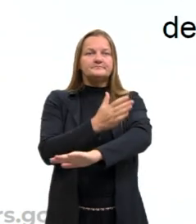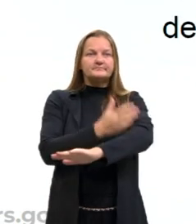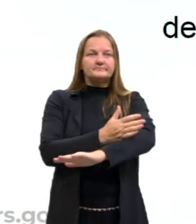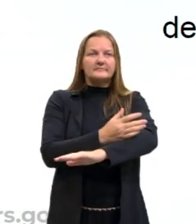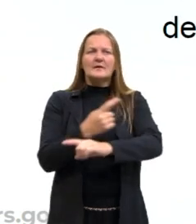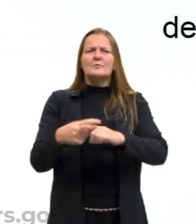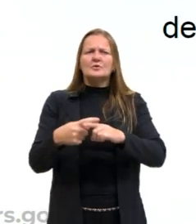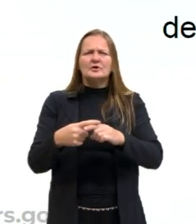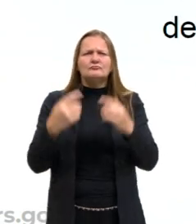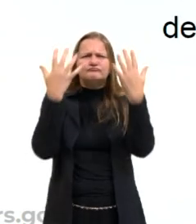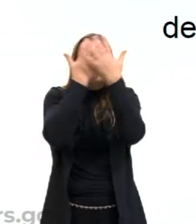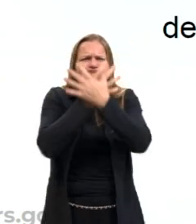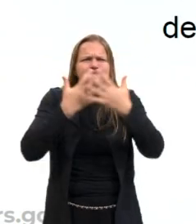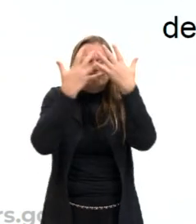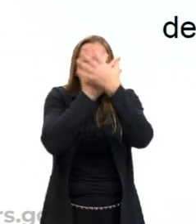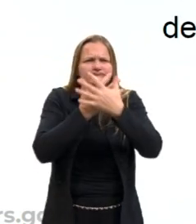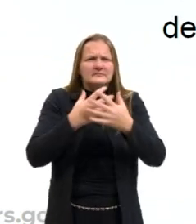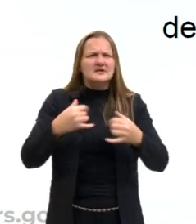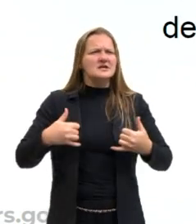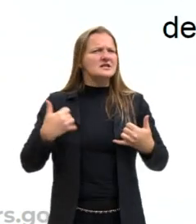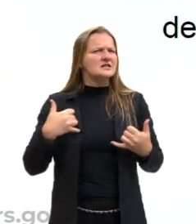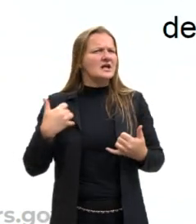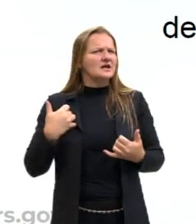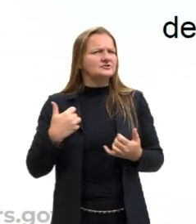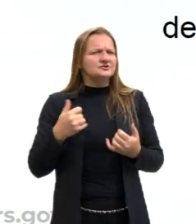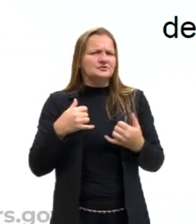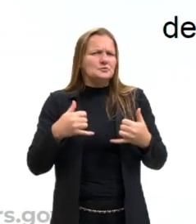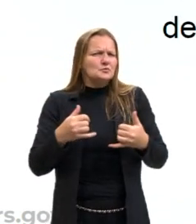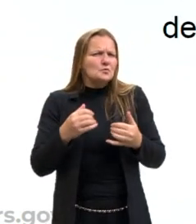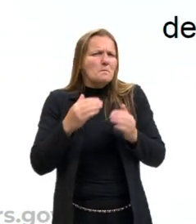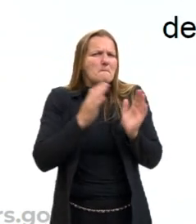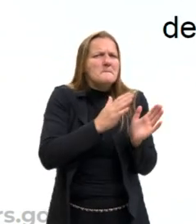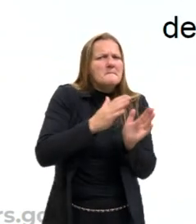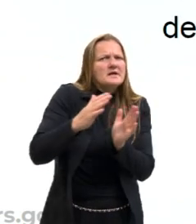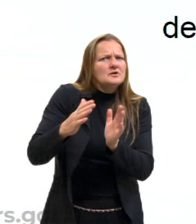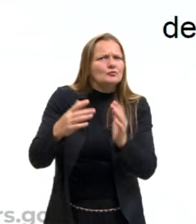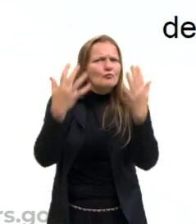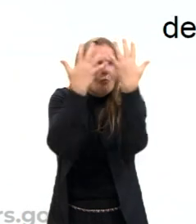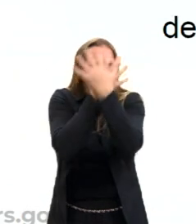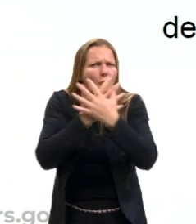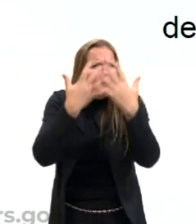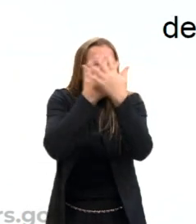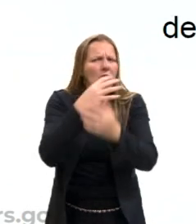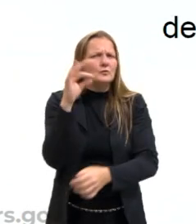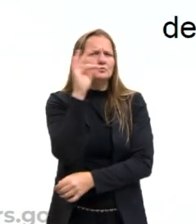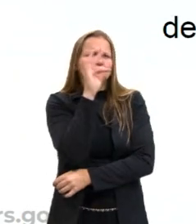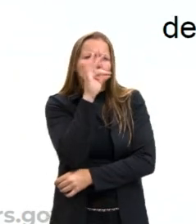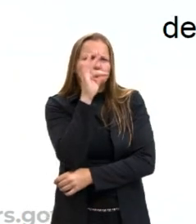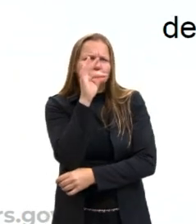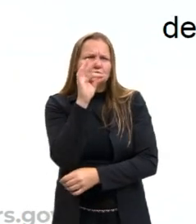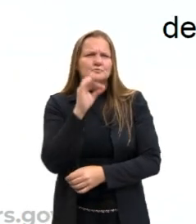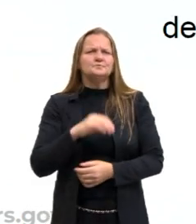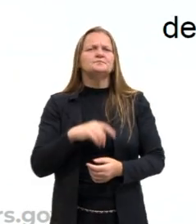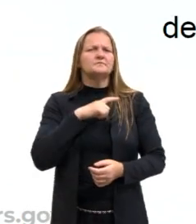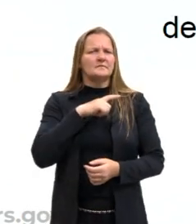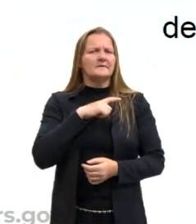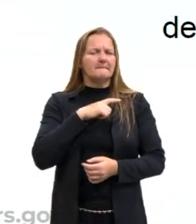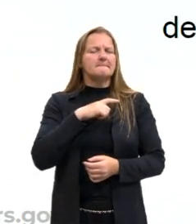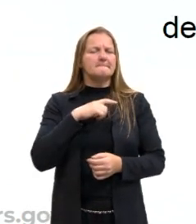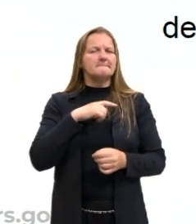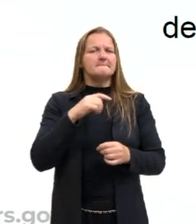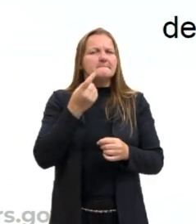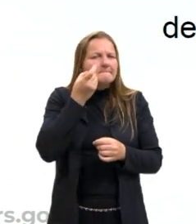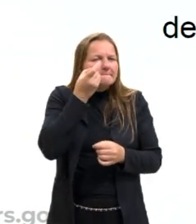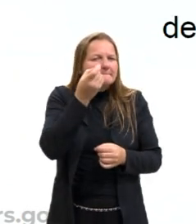Trevas e tomada como um sinônimo de atraso? Isso tem muito no Twitter, nos memes da internet, que lá pelas tantas